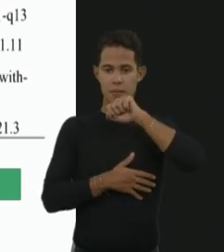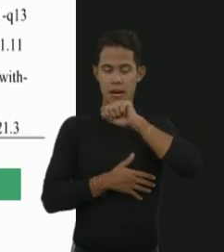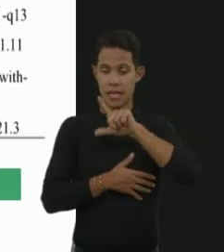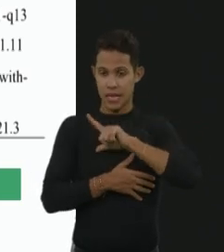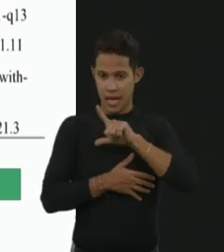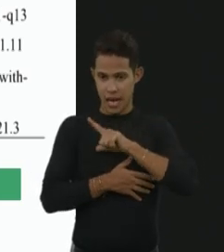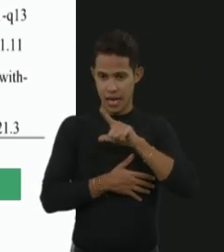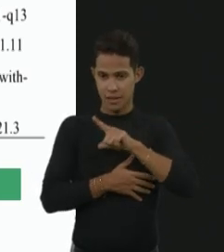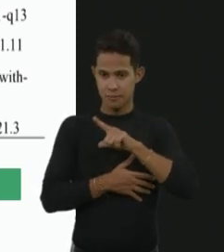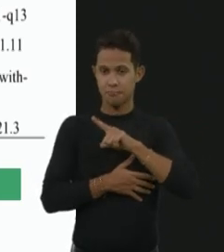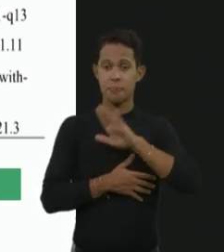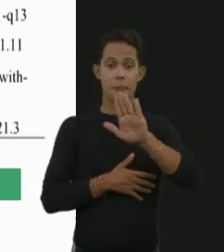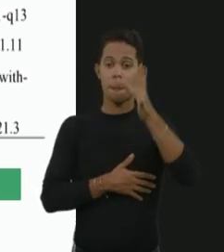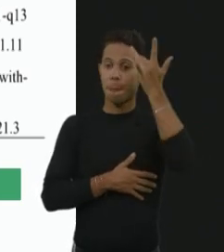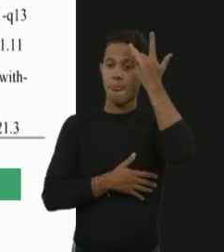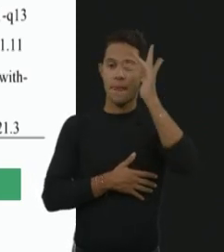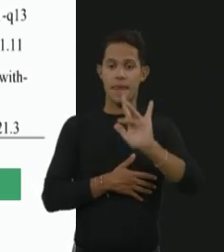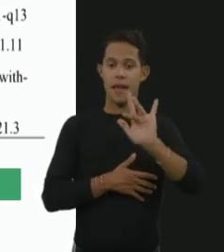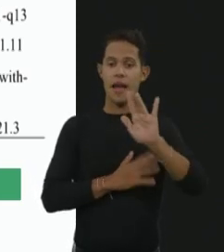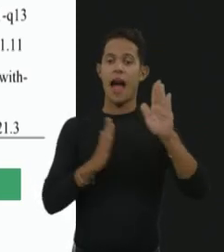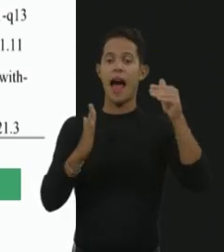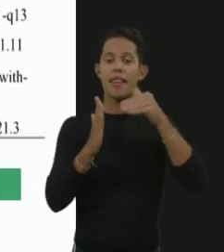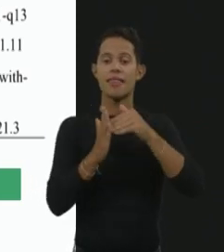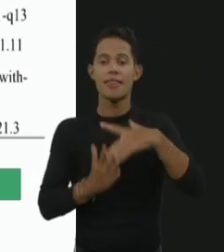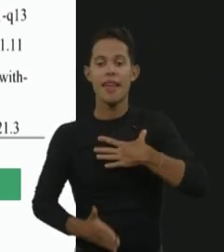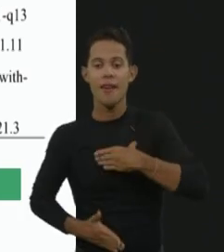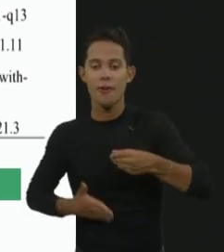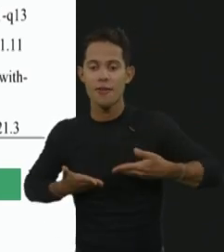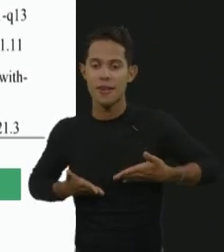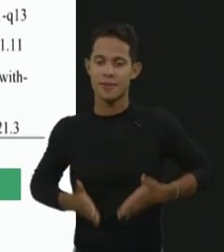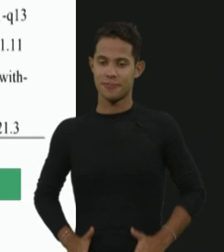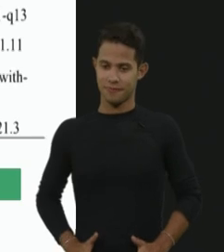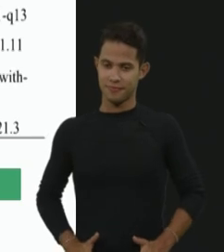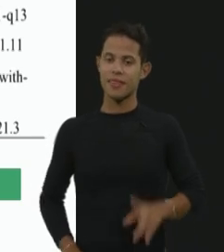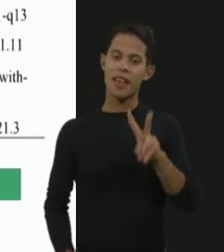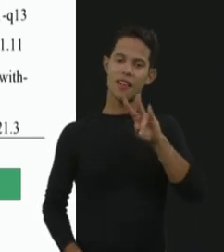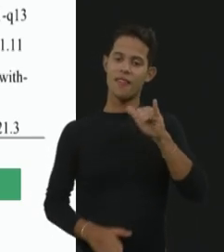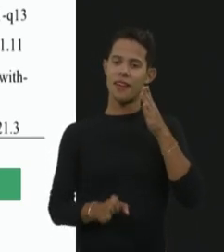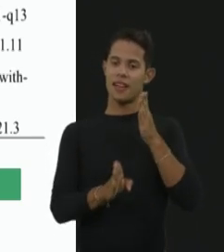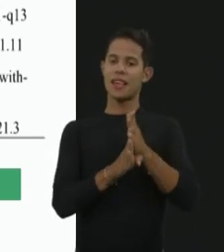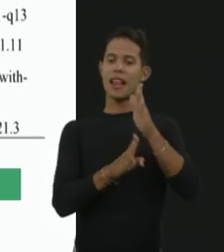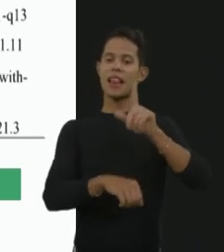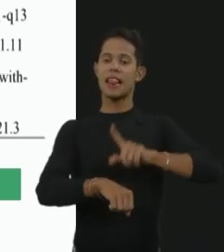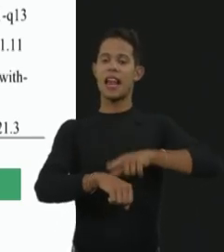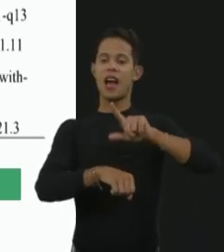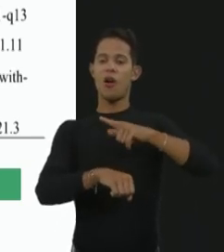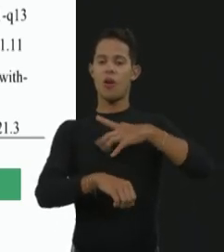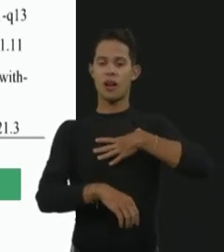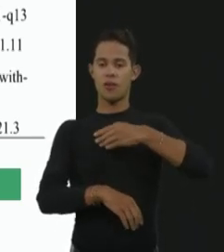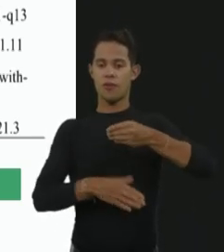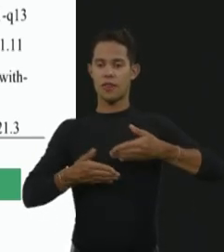doença, porque eles não têm doença nenhuma, tá? E vão só descobrir quando tiverem um filho afetado, tá?